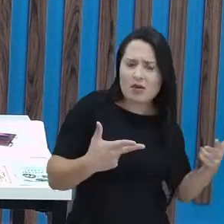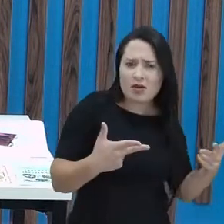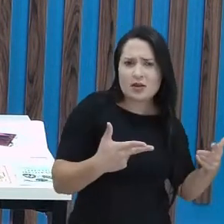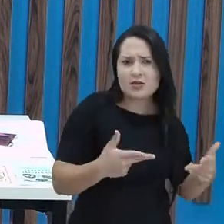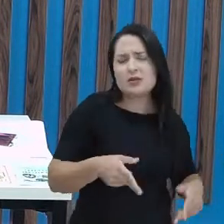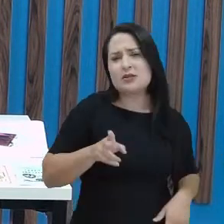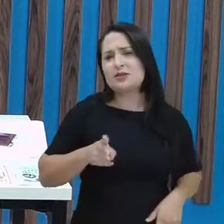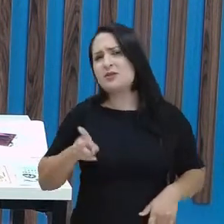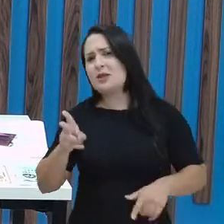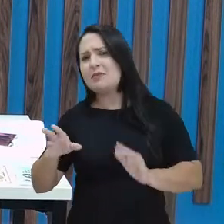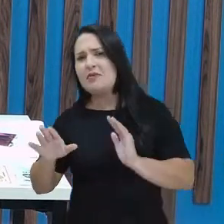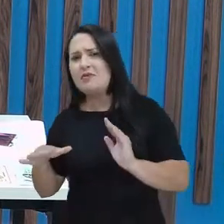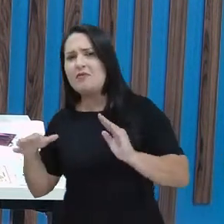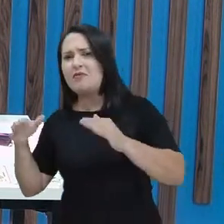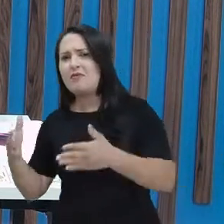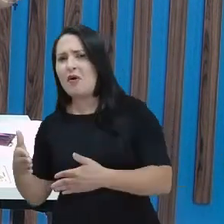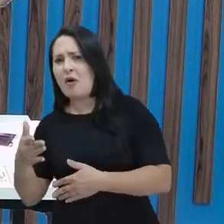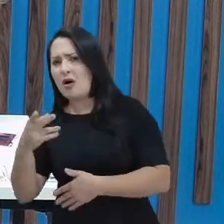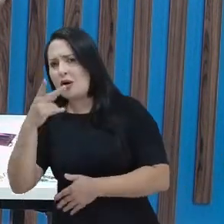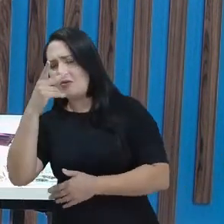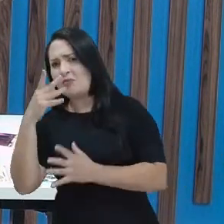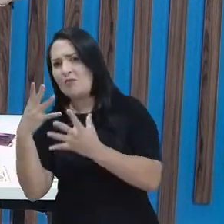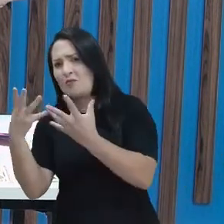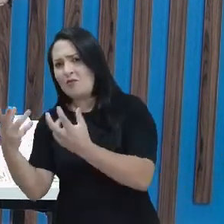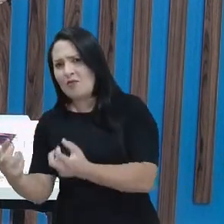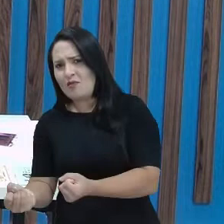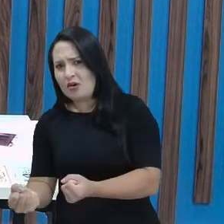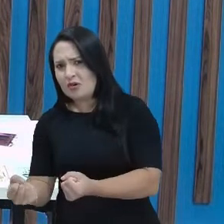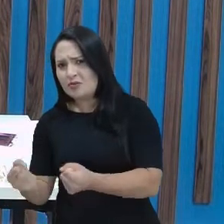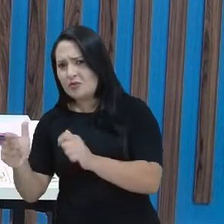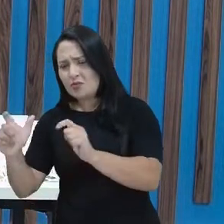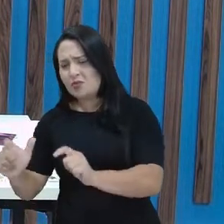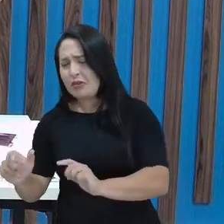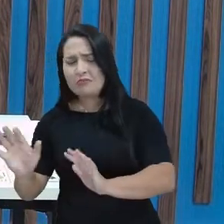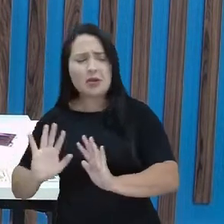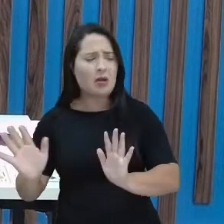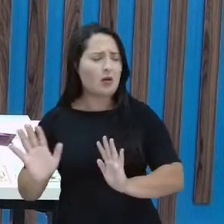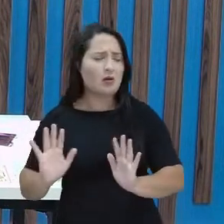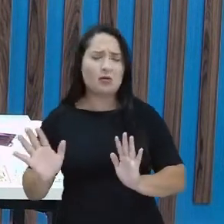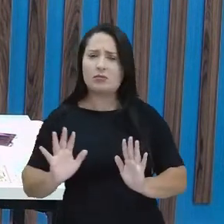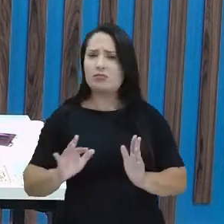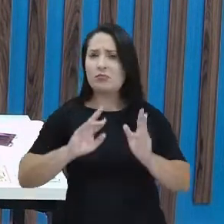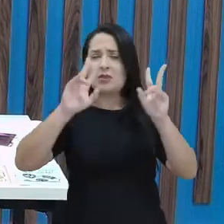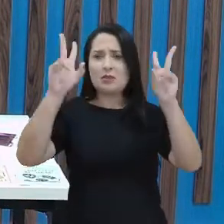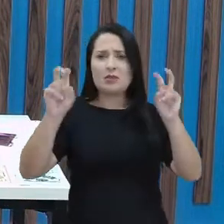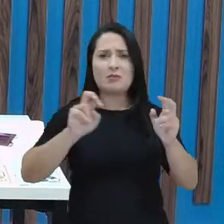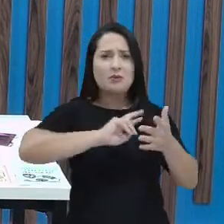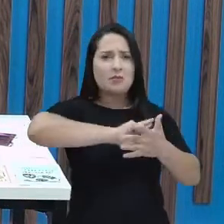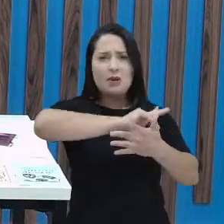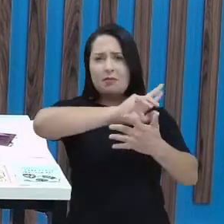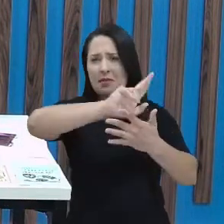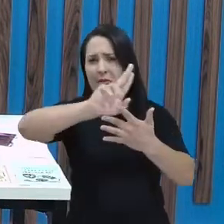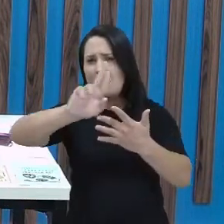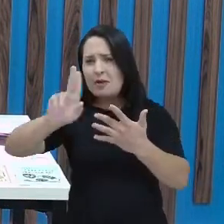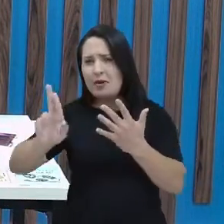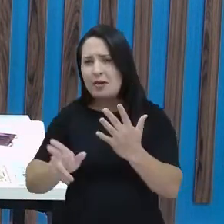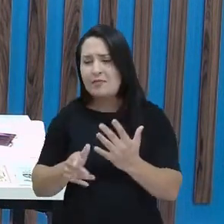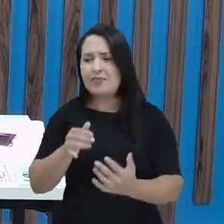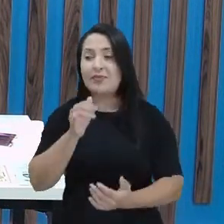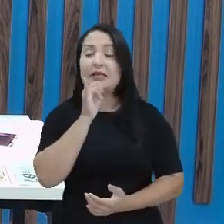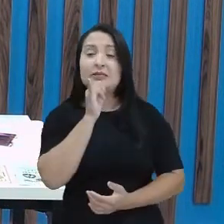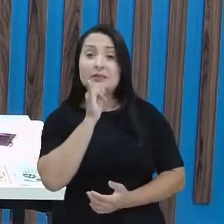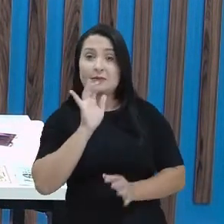cordel é sempre sobre o sertão? Não, os temas são variados. Aqui, por exemplo, olha só.